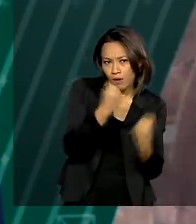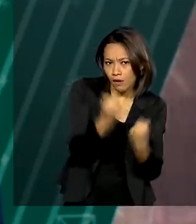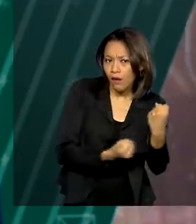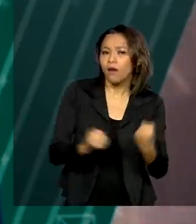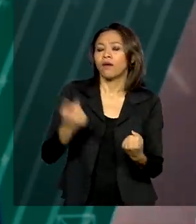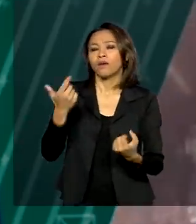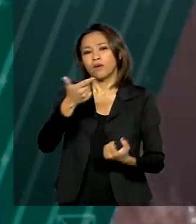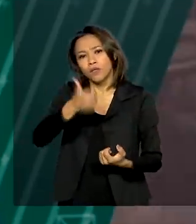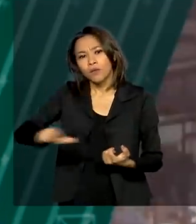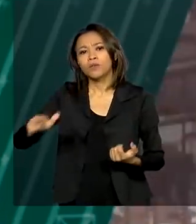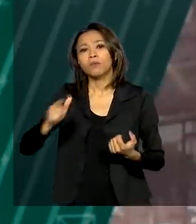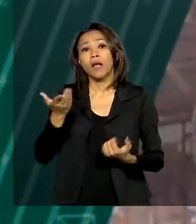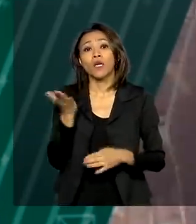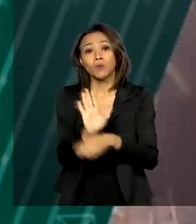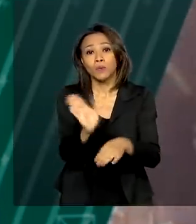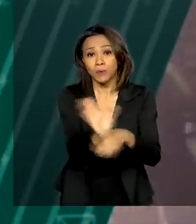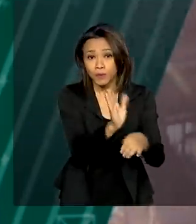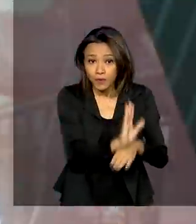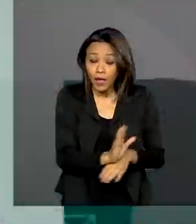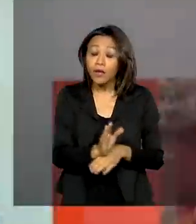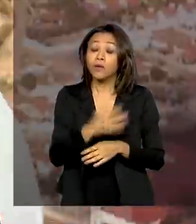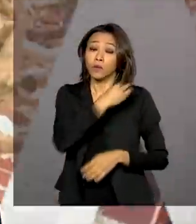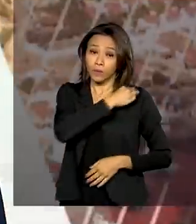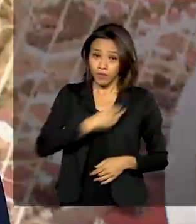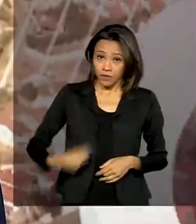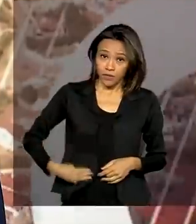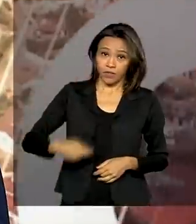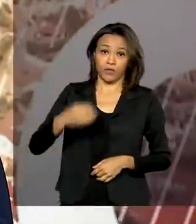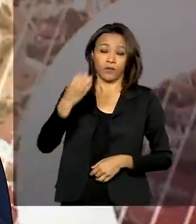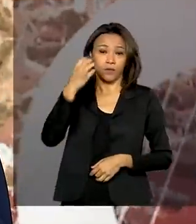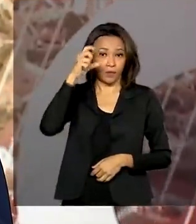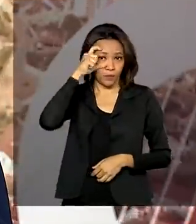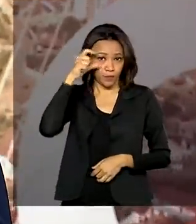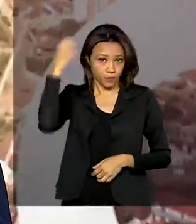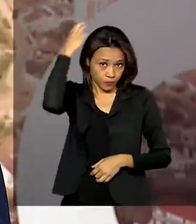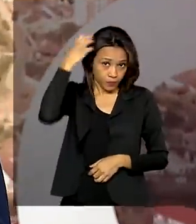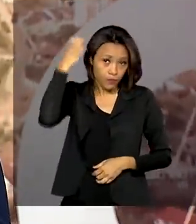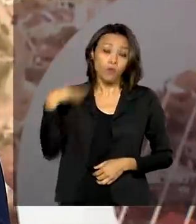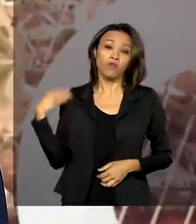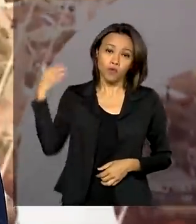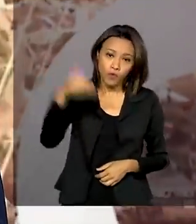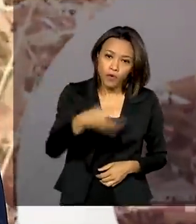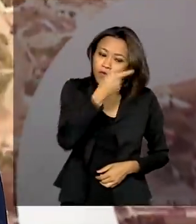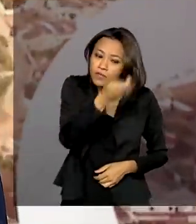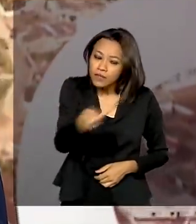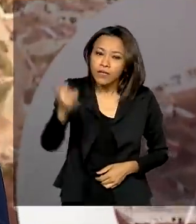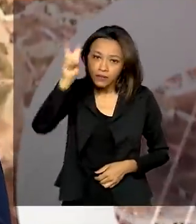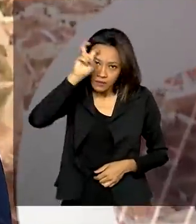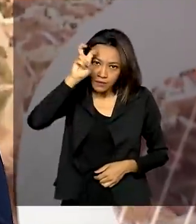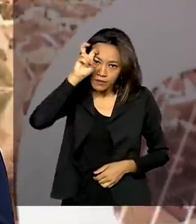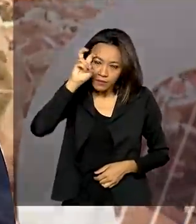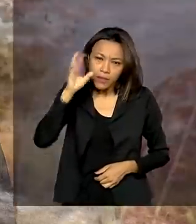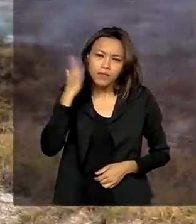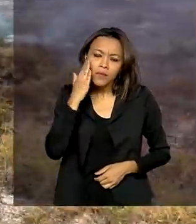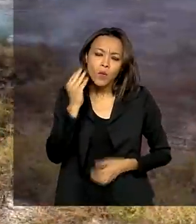O ministro Ricardo Salles esteve em Mato Grosso nesta quinta-feira para acompanhar de perto os trabalhos.